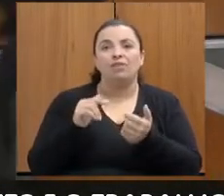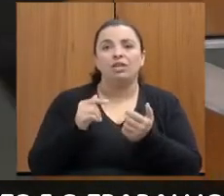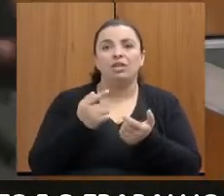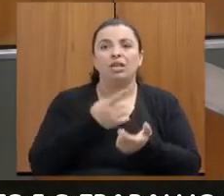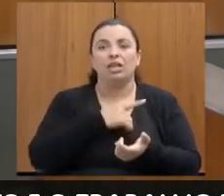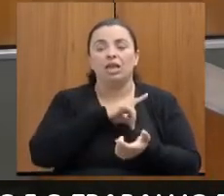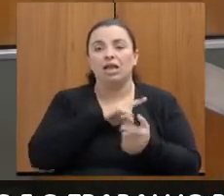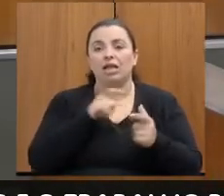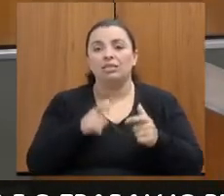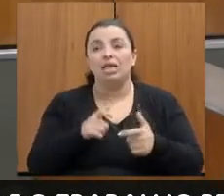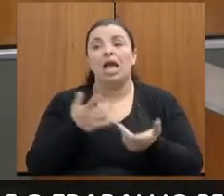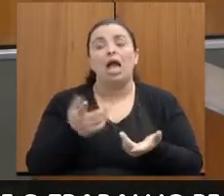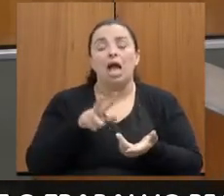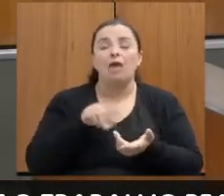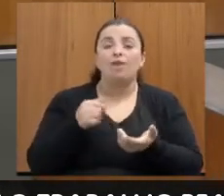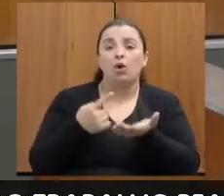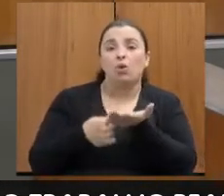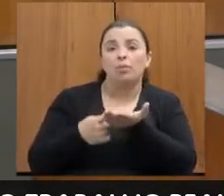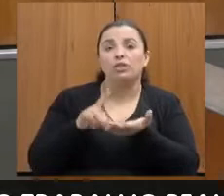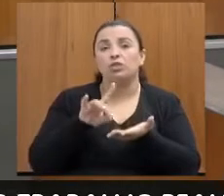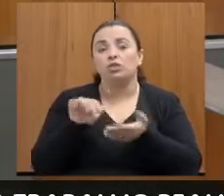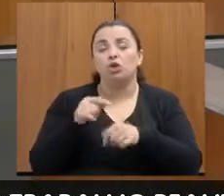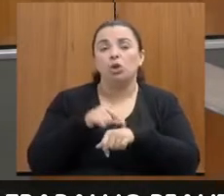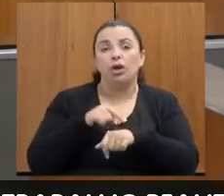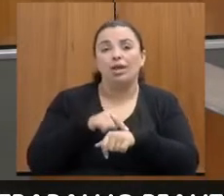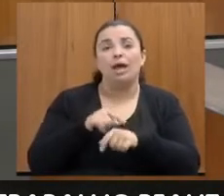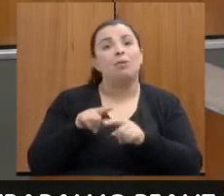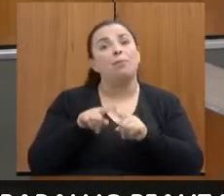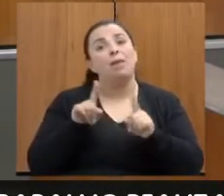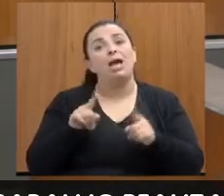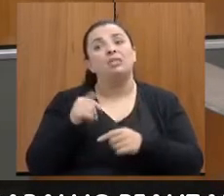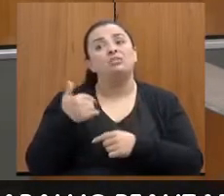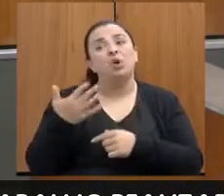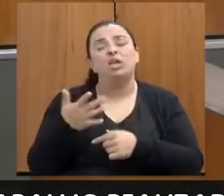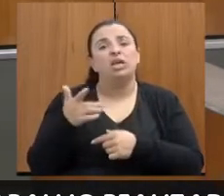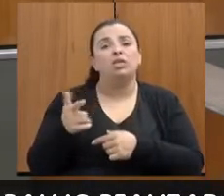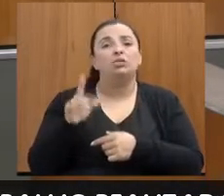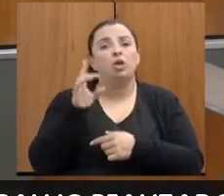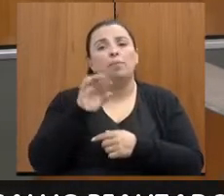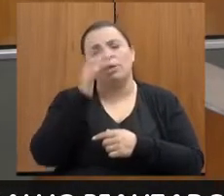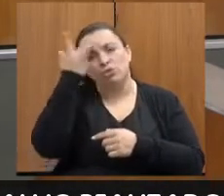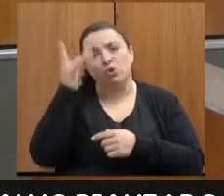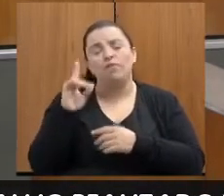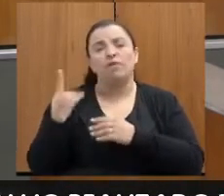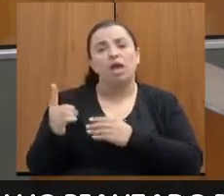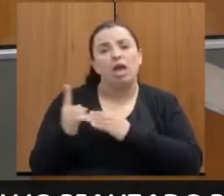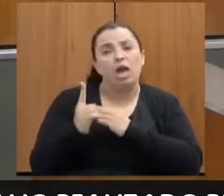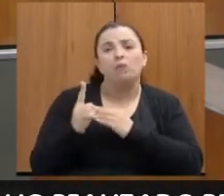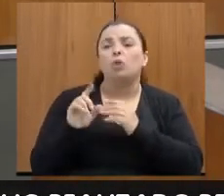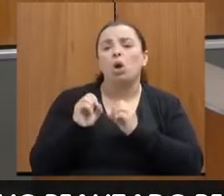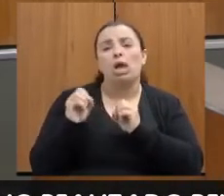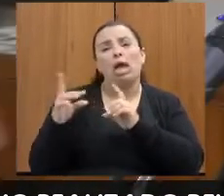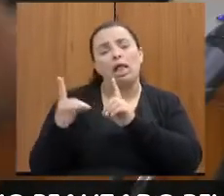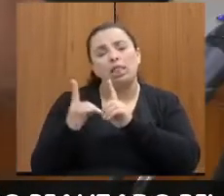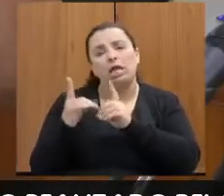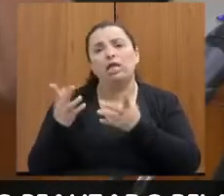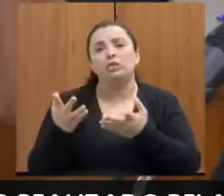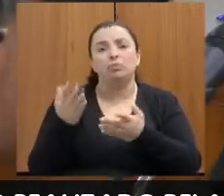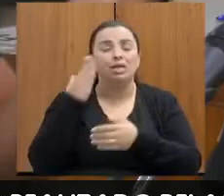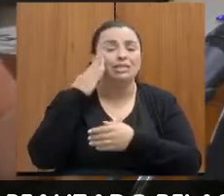dela naquele dia. Mas, fora isso, as demandas vão chegando e a gente vai, porque a gente sabe que o nosso público é difícil, mesmo morando longe de passagem,